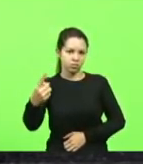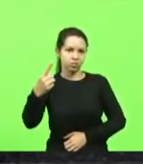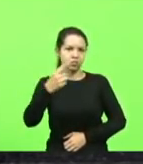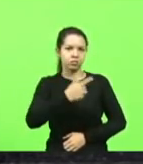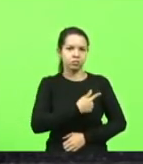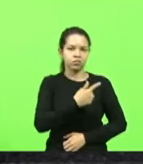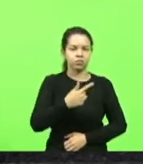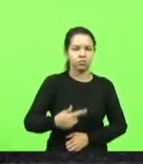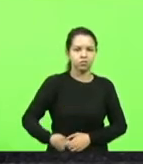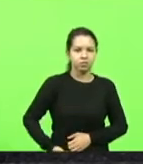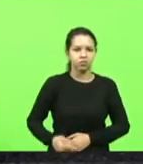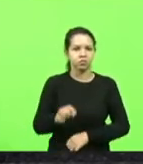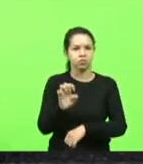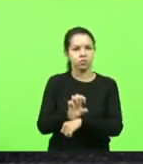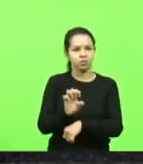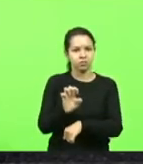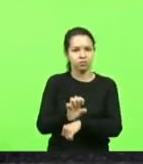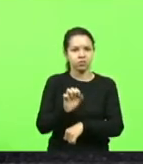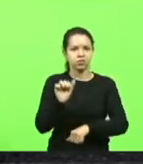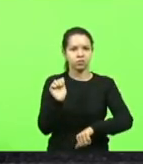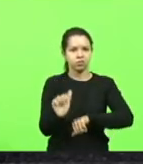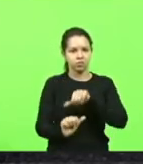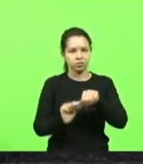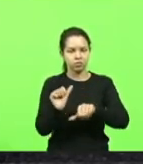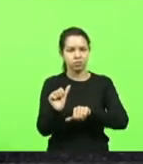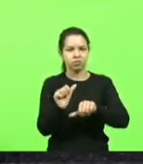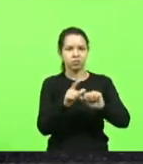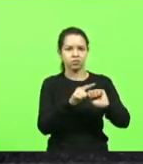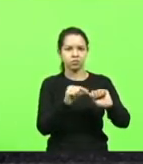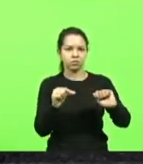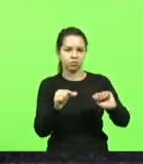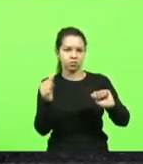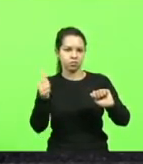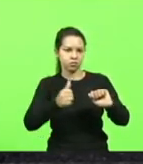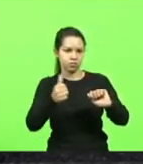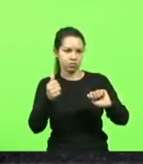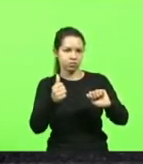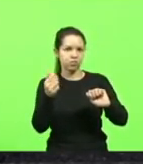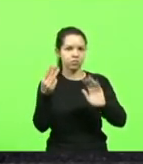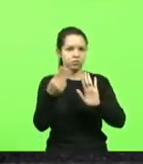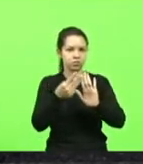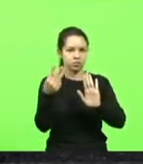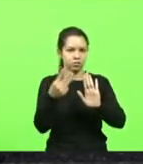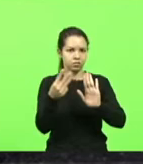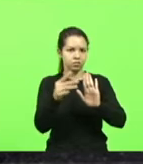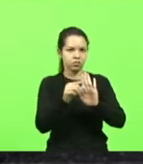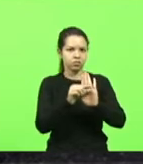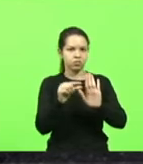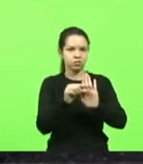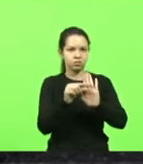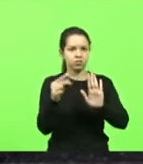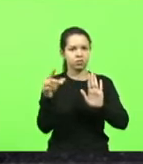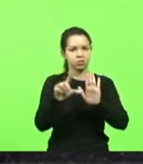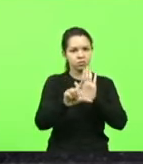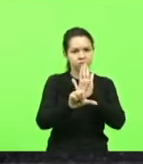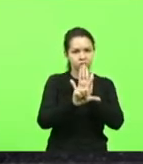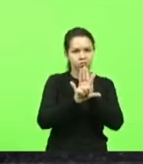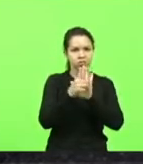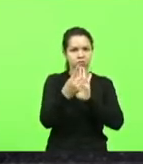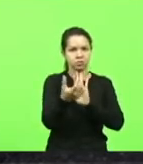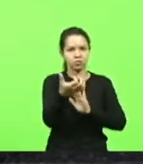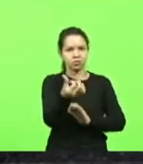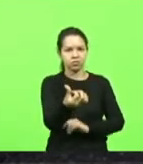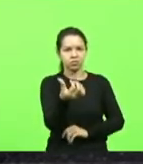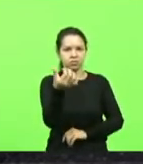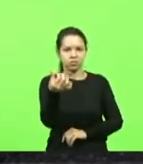Estado. altera o artigo 1º e 3º da lei número 16.644 de 2015,